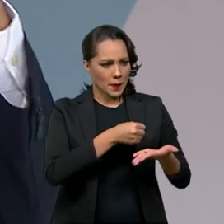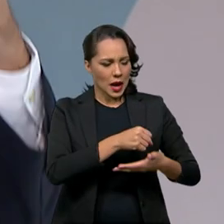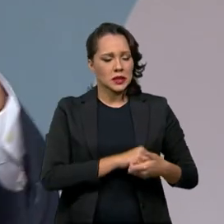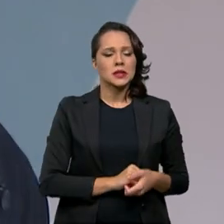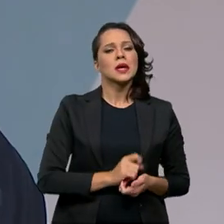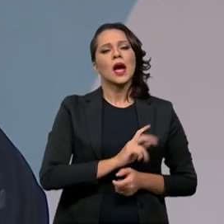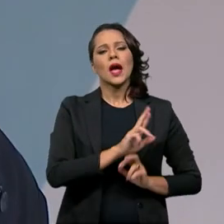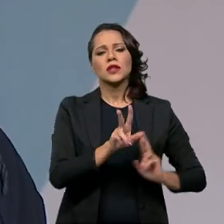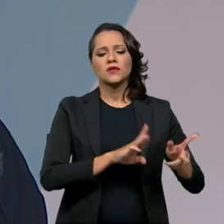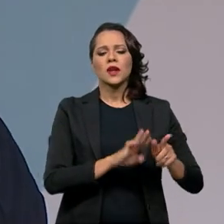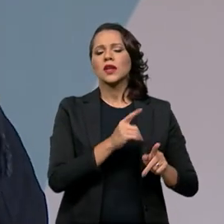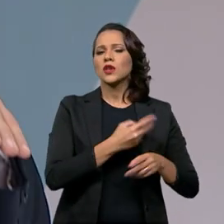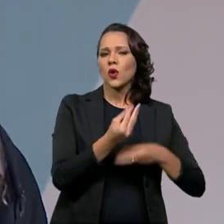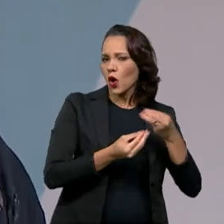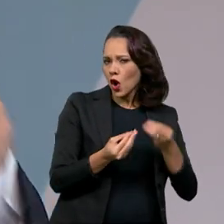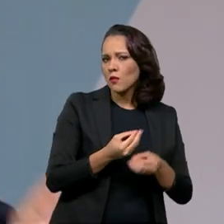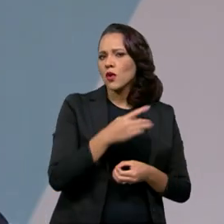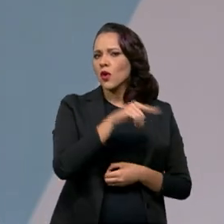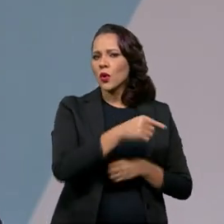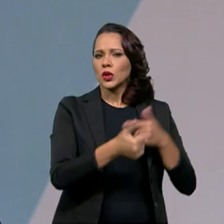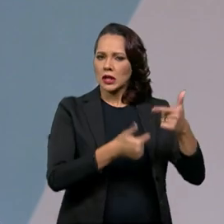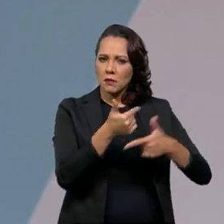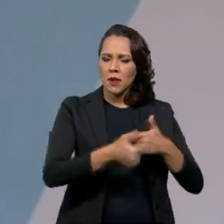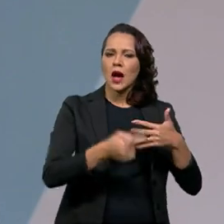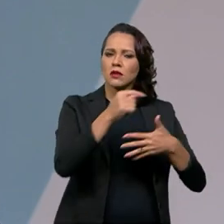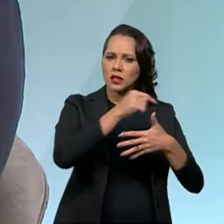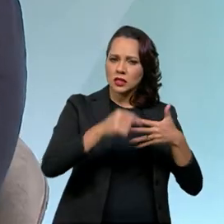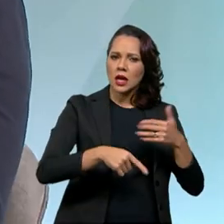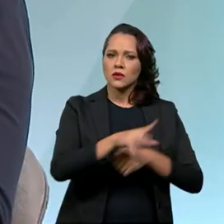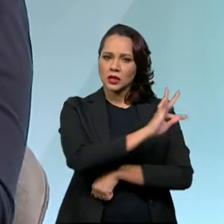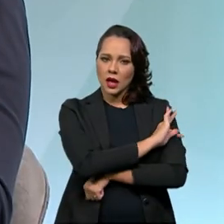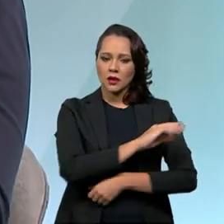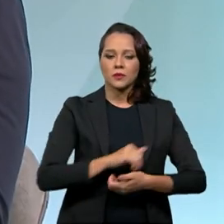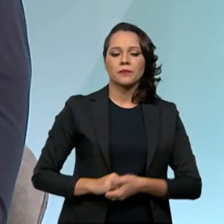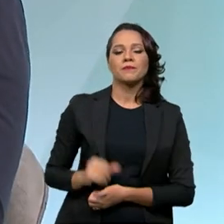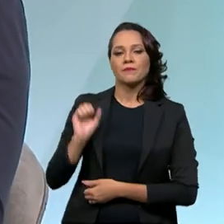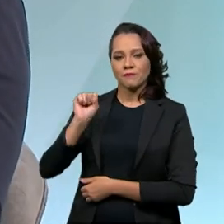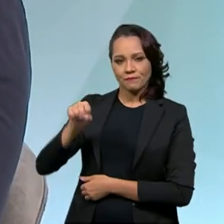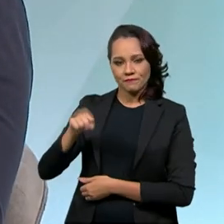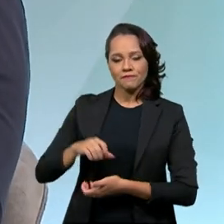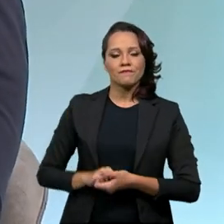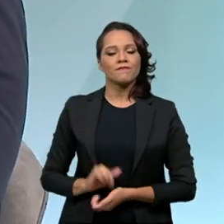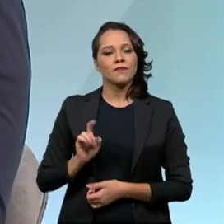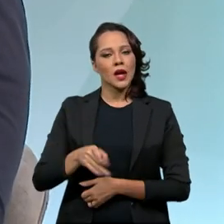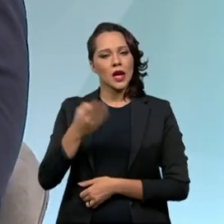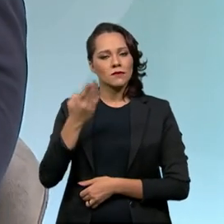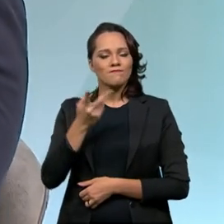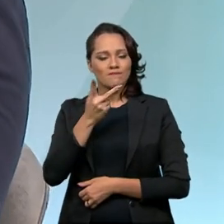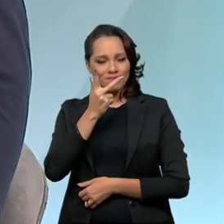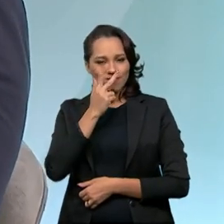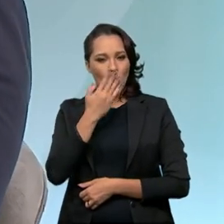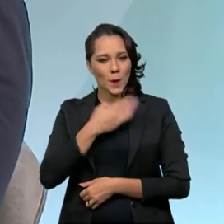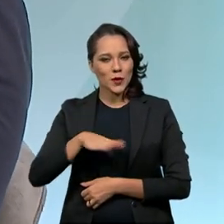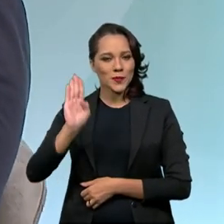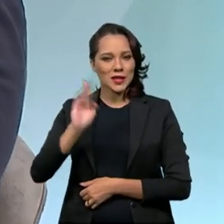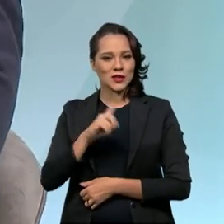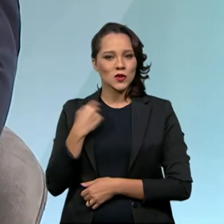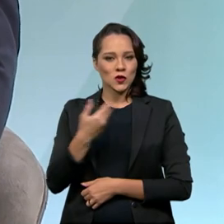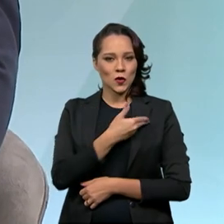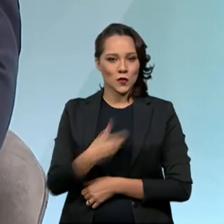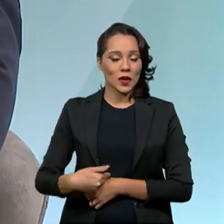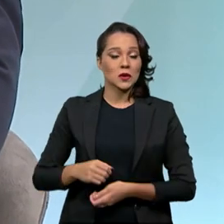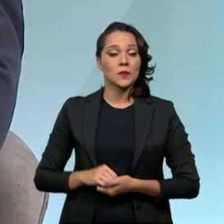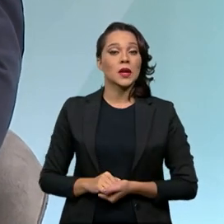a diferença é pela performance a partir de critérios técnicos. Exatamente. Foi um compromisso, exatamente, do nosso governo.